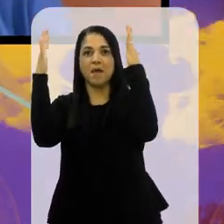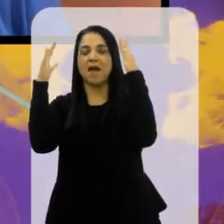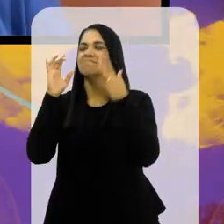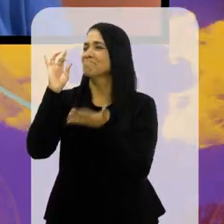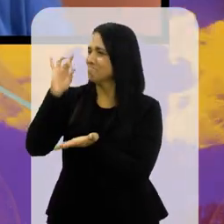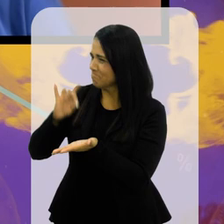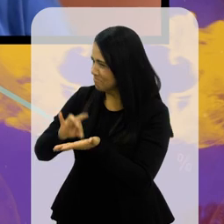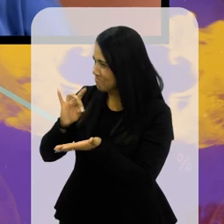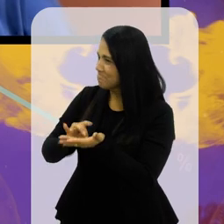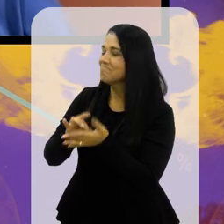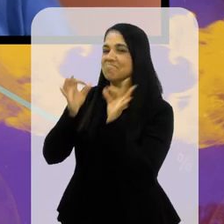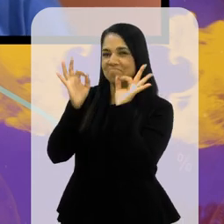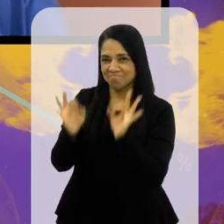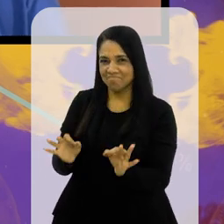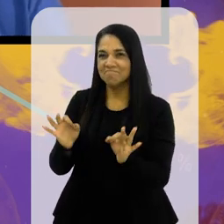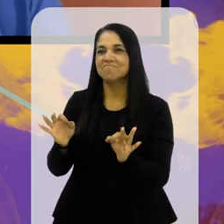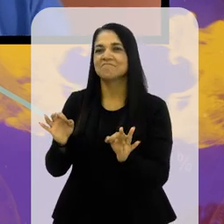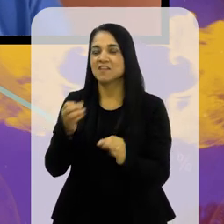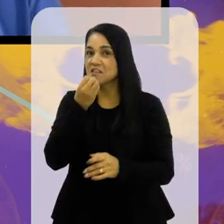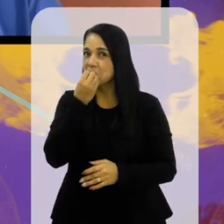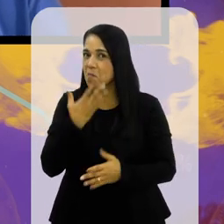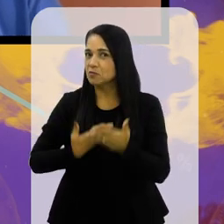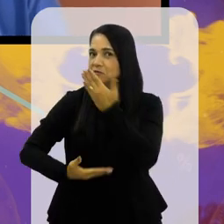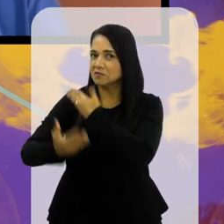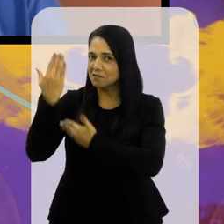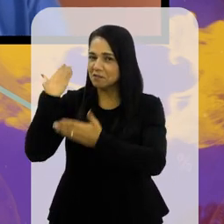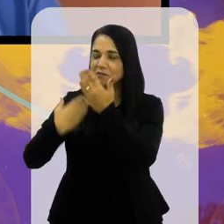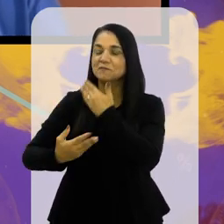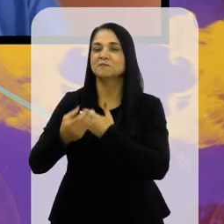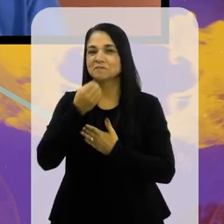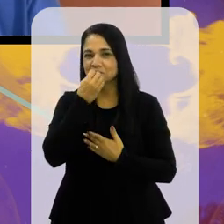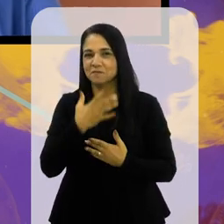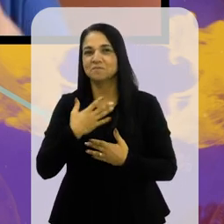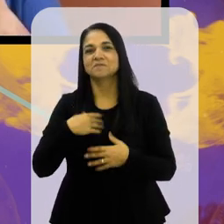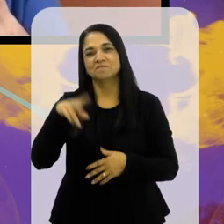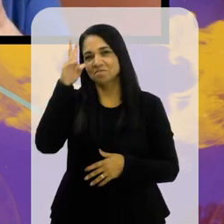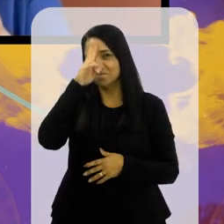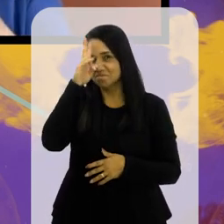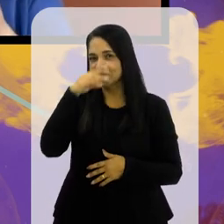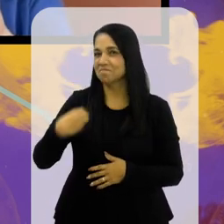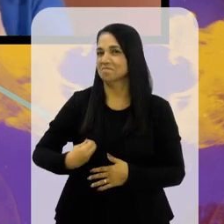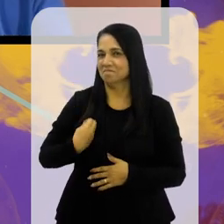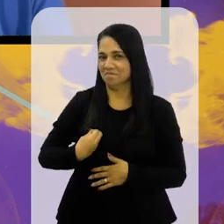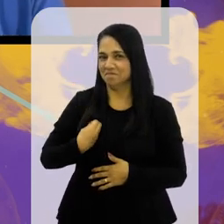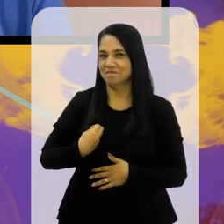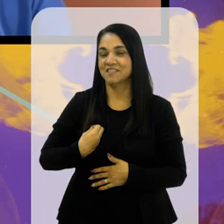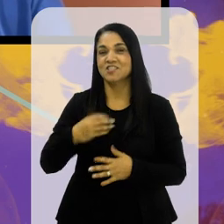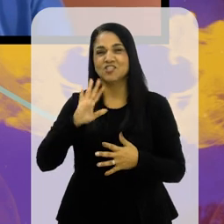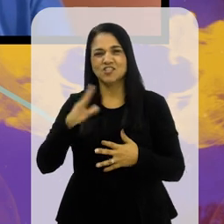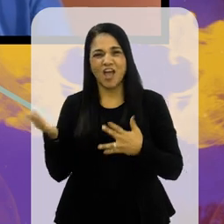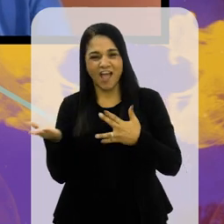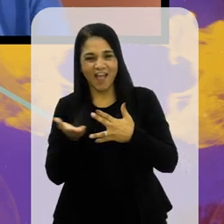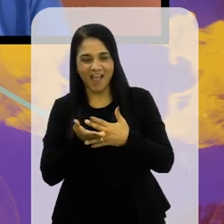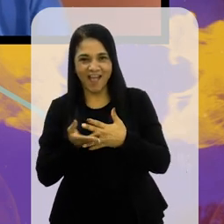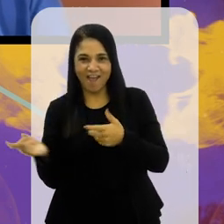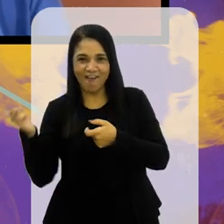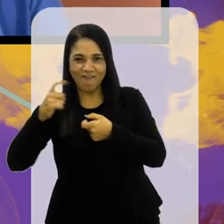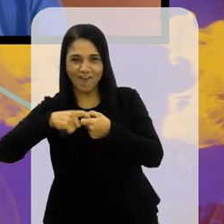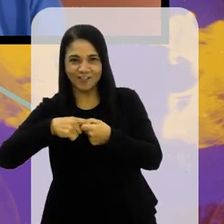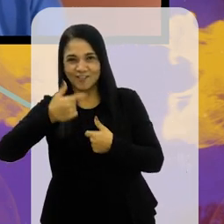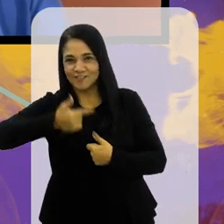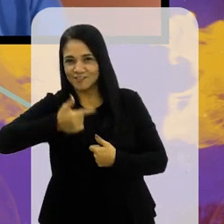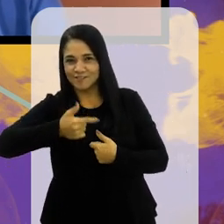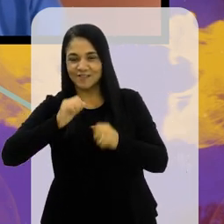Com certeza, com certeza, Wellington. Mãos temas. É verdade. E recordar é viver. Já, já,